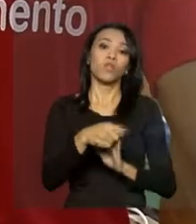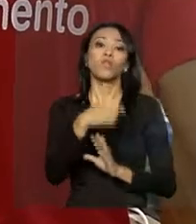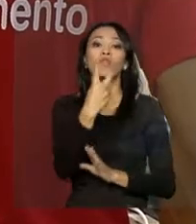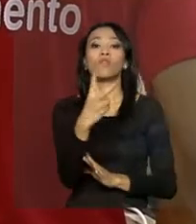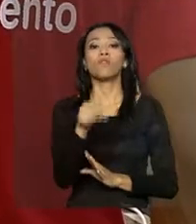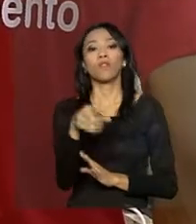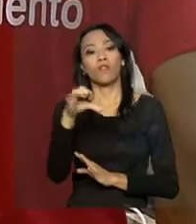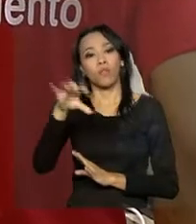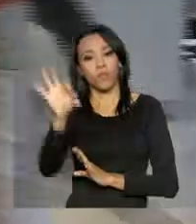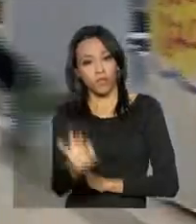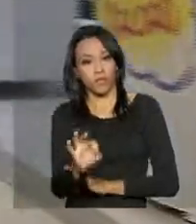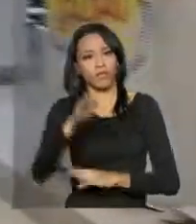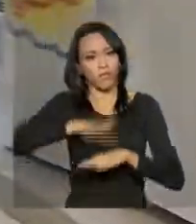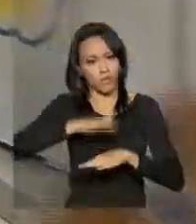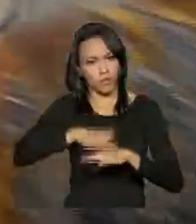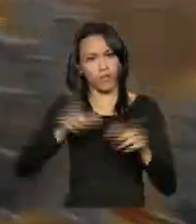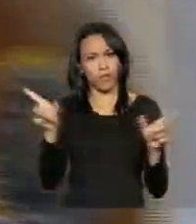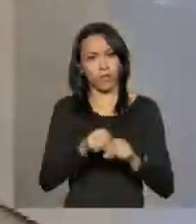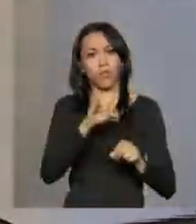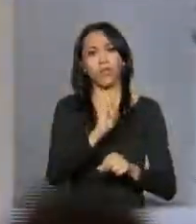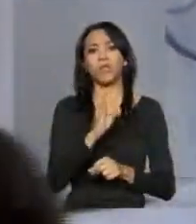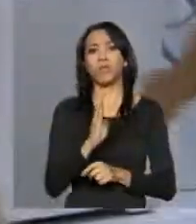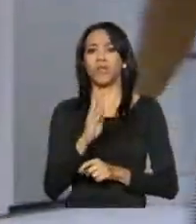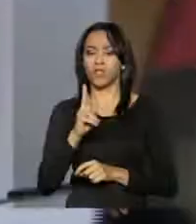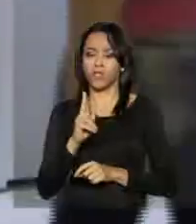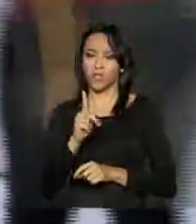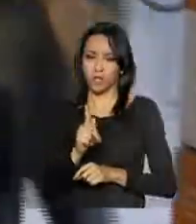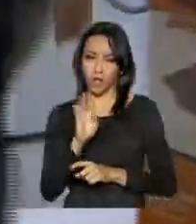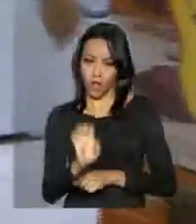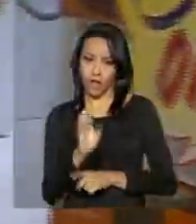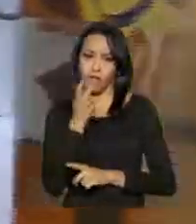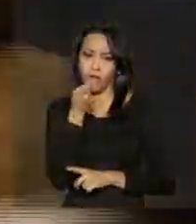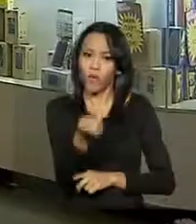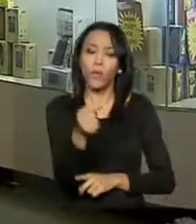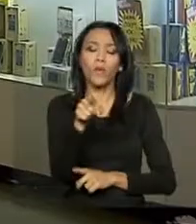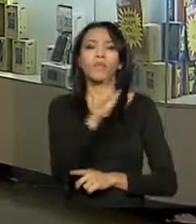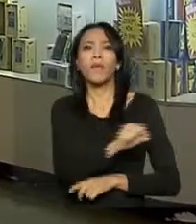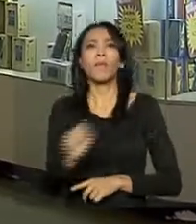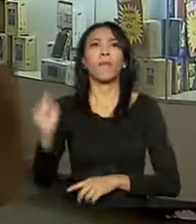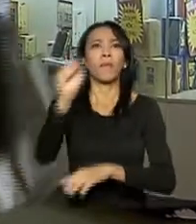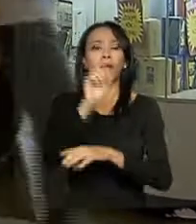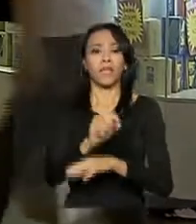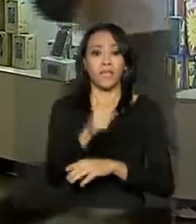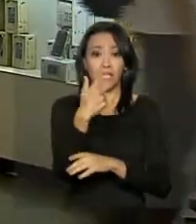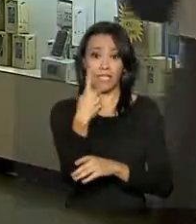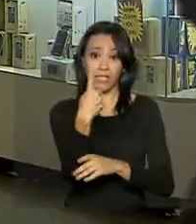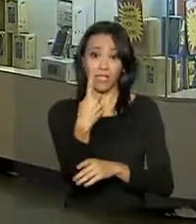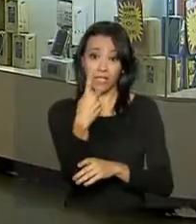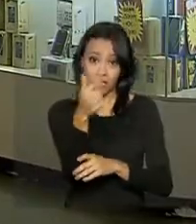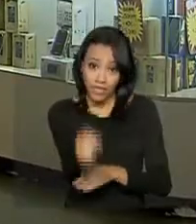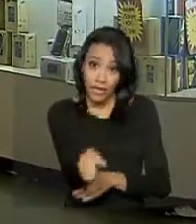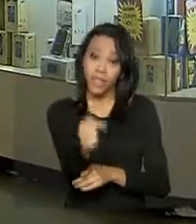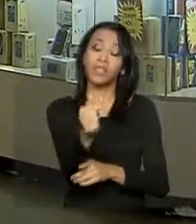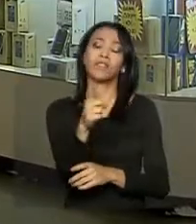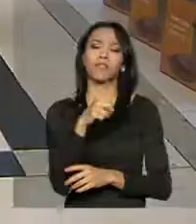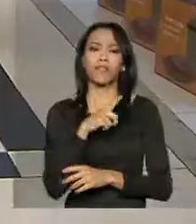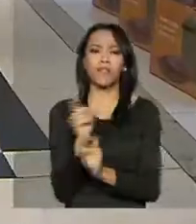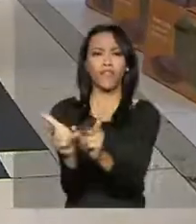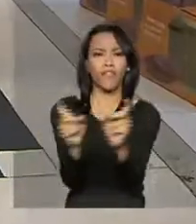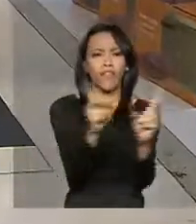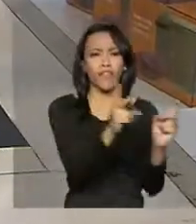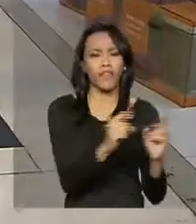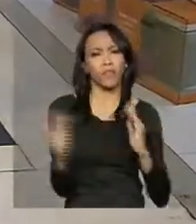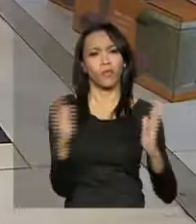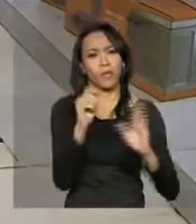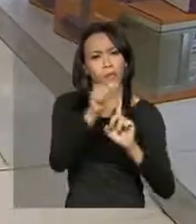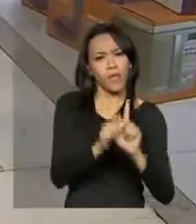Ainda segundo o IBGE, das 27 unidades da federação, em 17 delas, ocorreu aumento nas vendas do comércio no